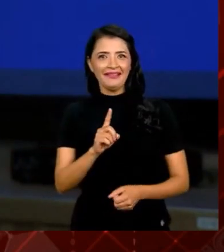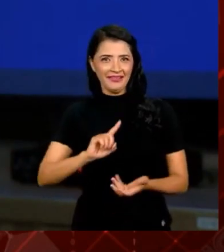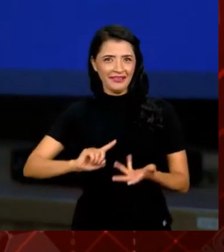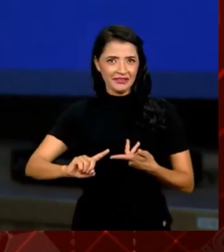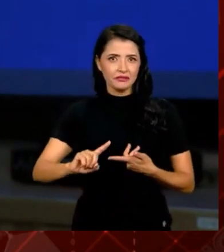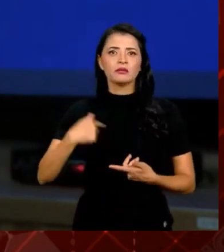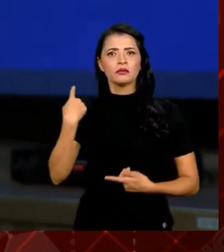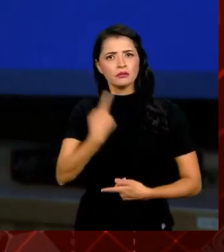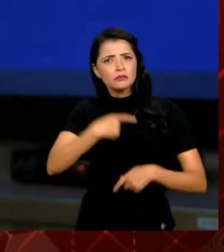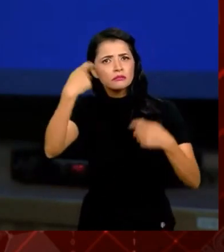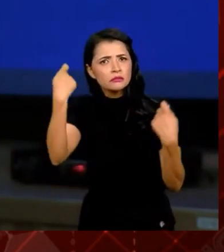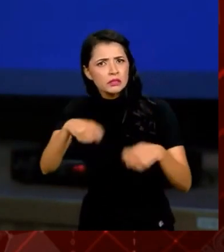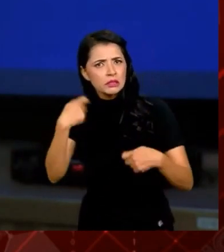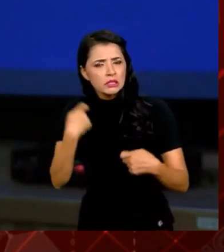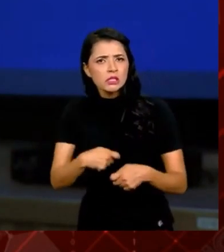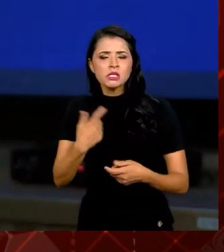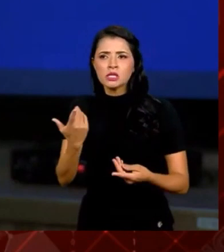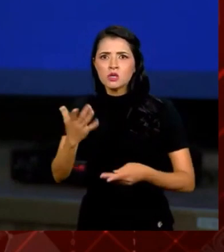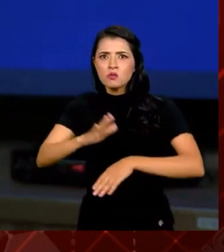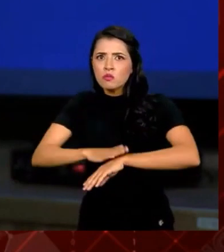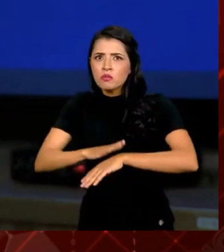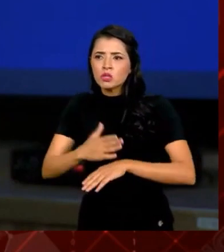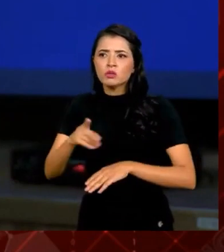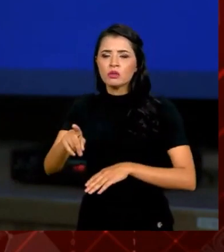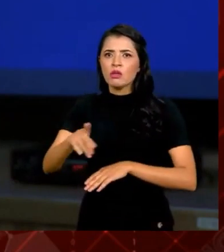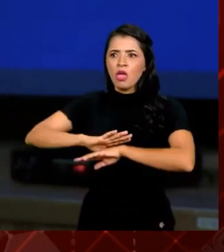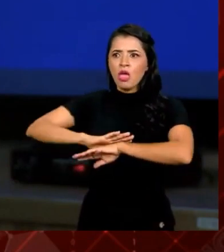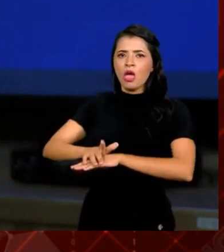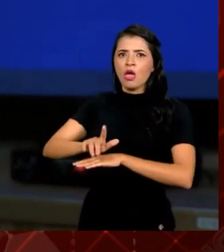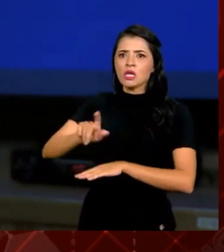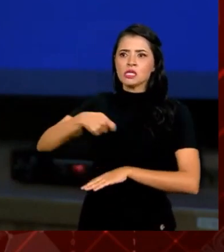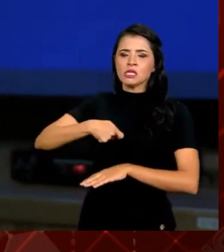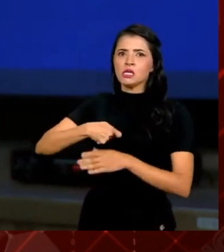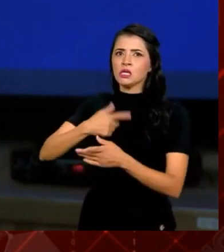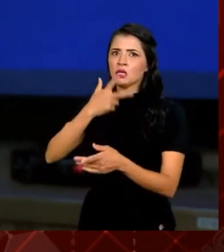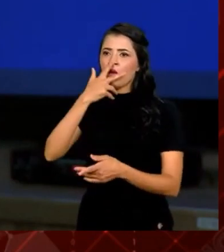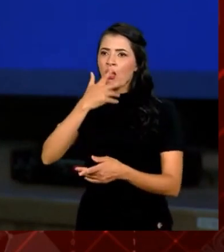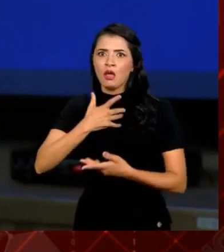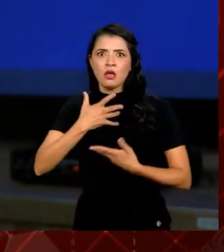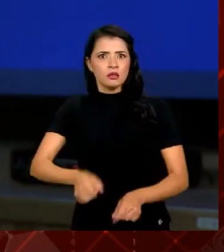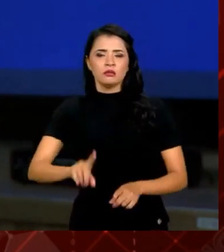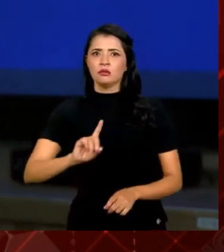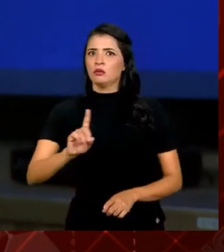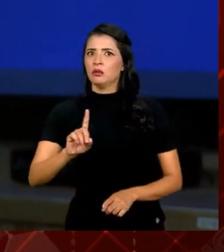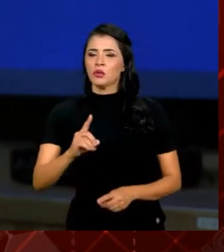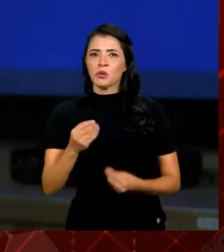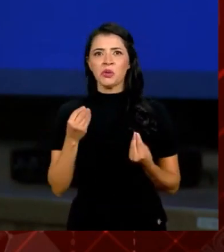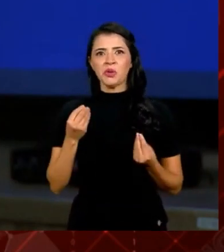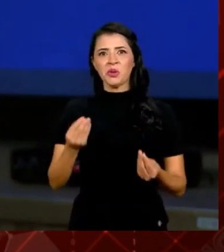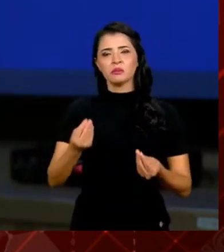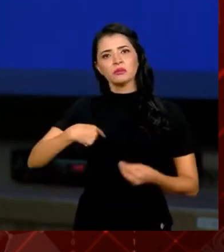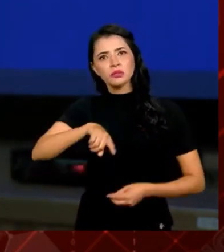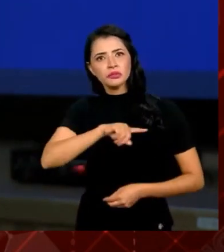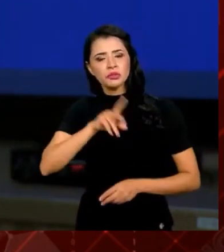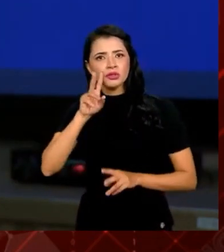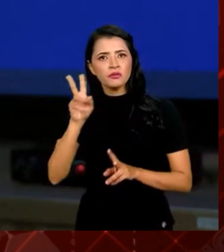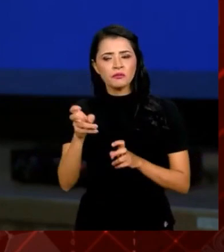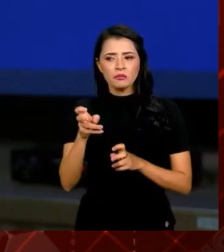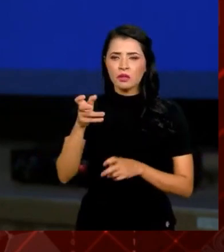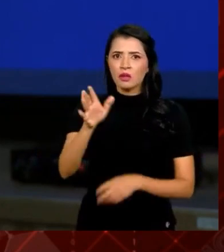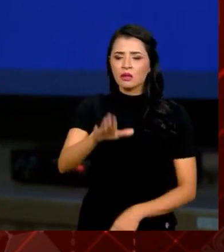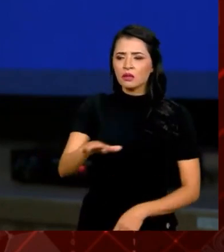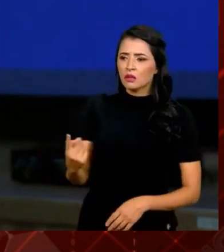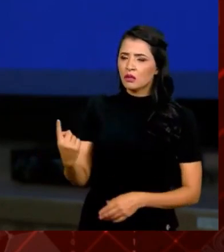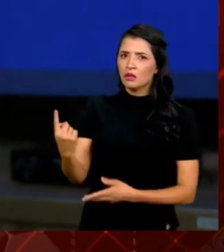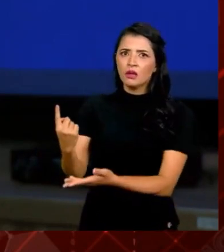chegar num ponto em que ser racista seja uma coisa inaceitável e que a gente vê uma criança